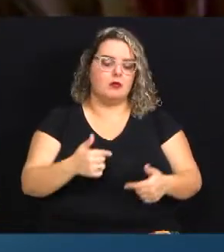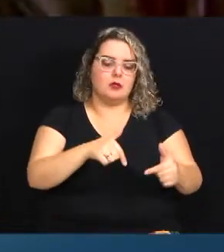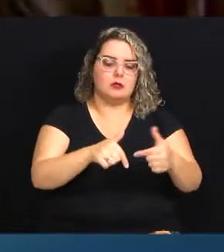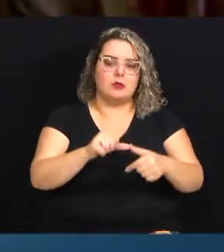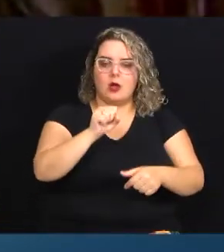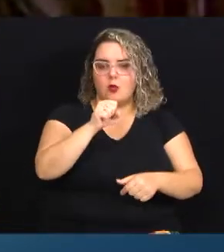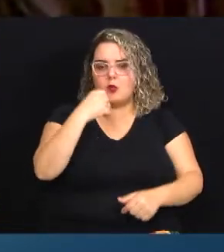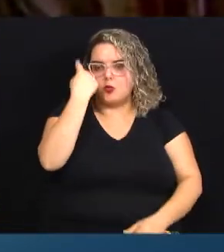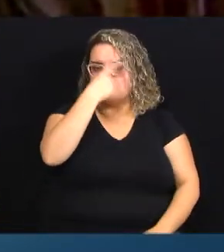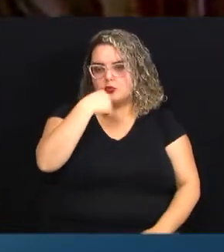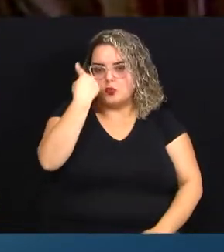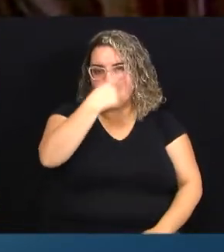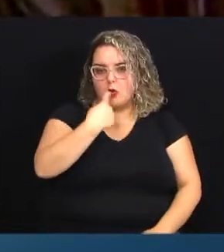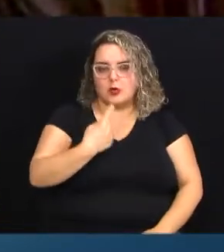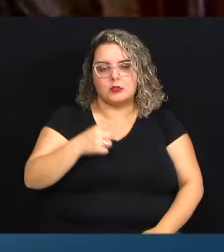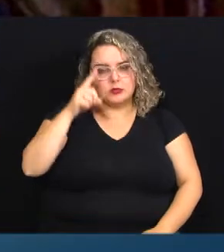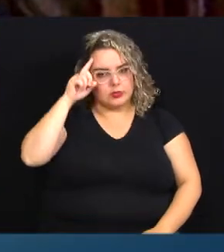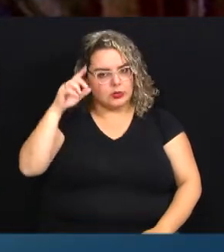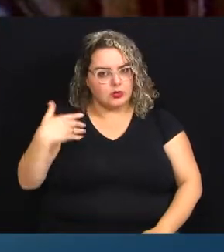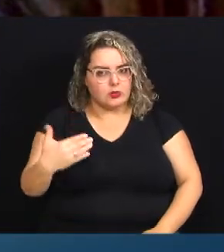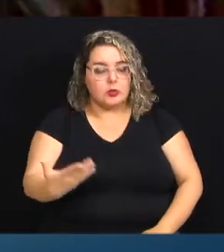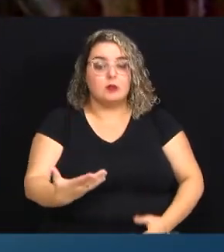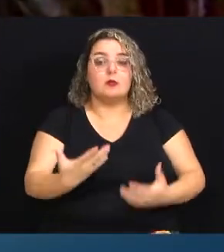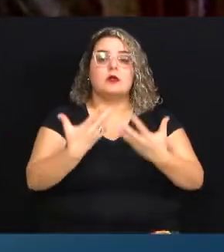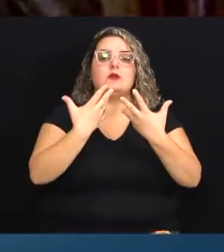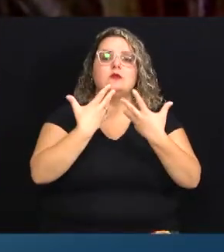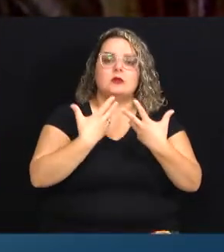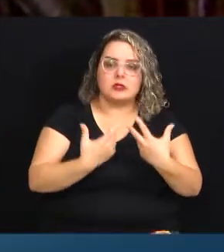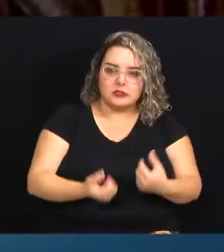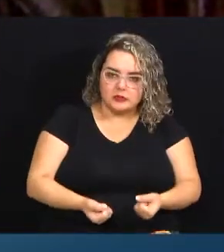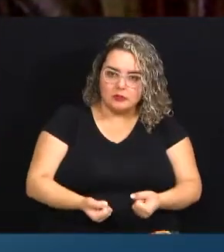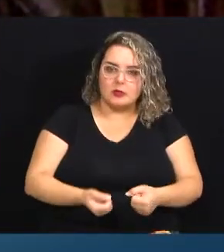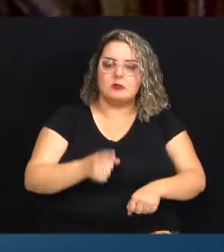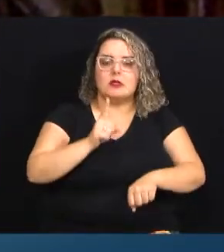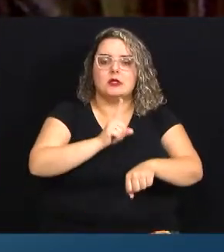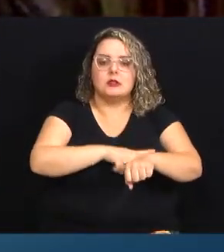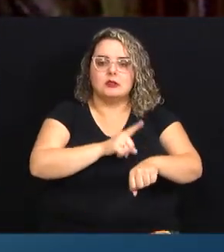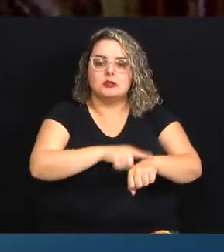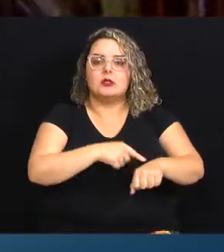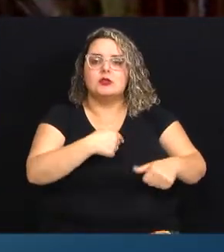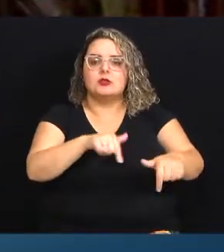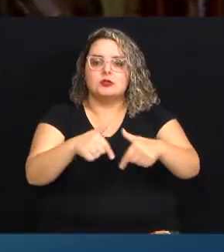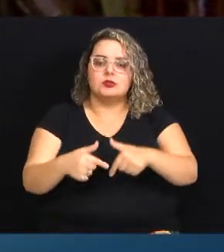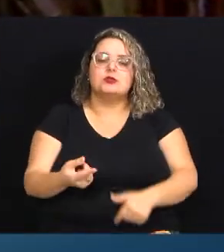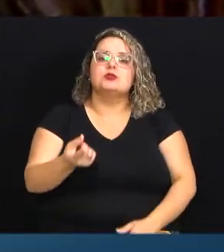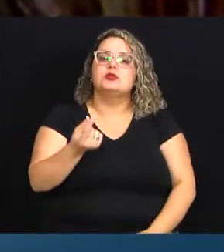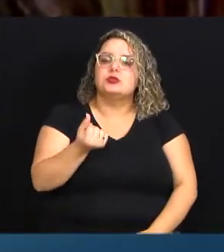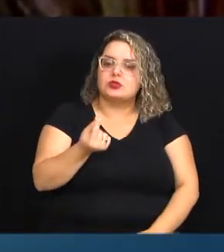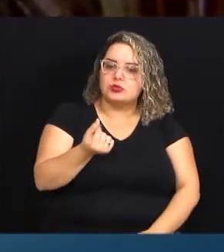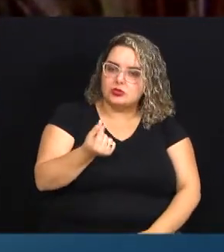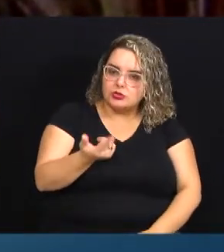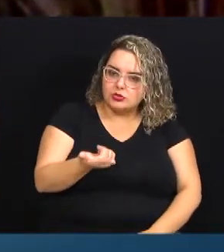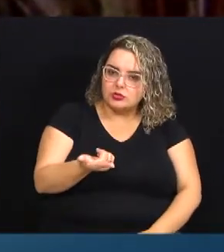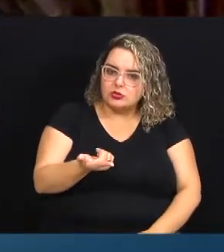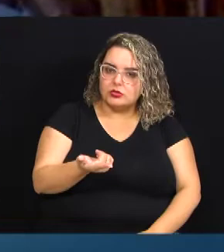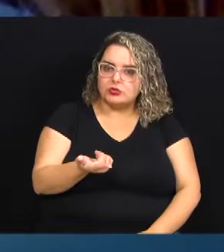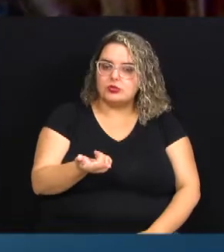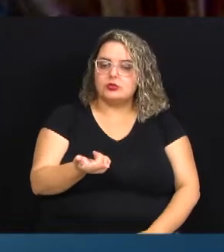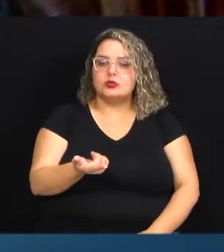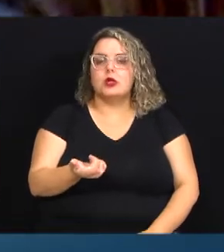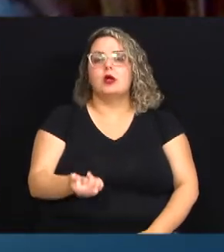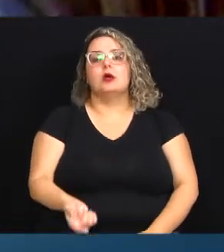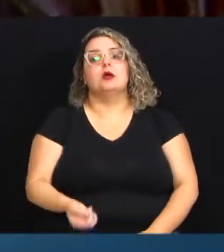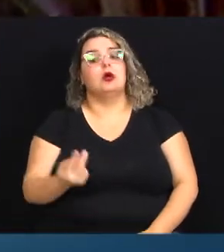horas por dia, mas vai receber o equivalente em dinheiro a um